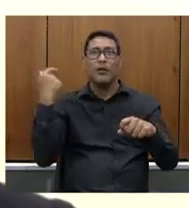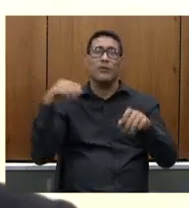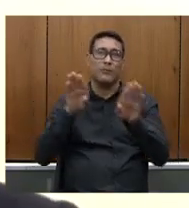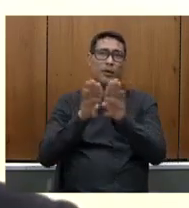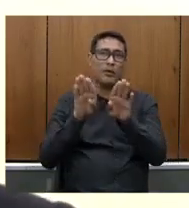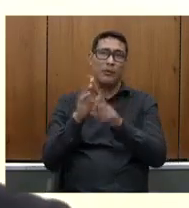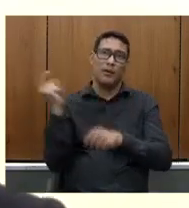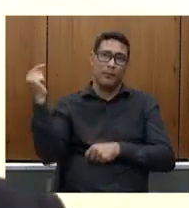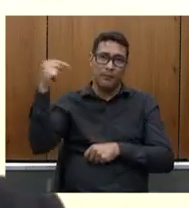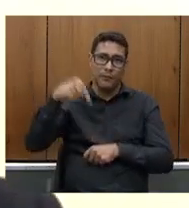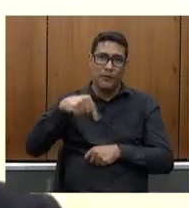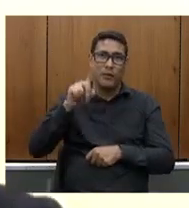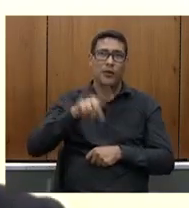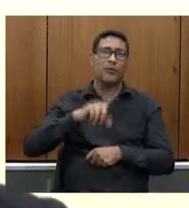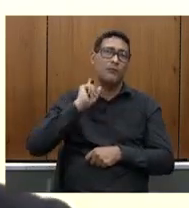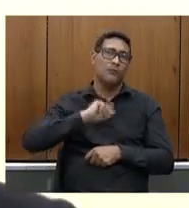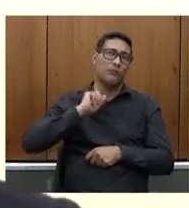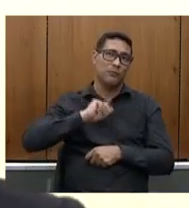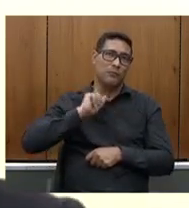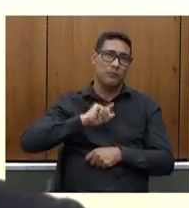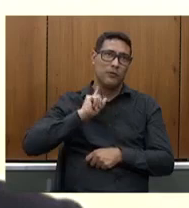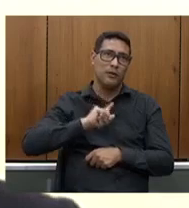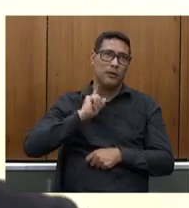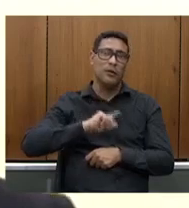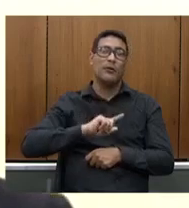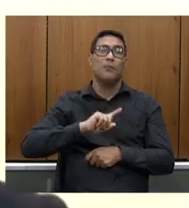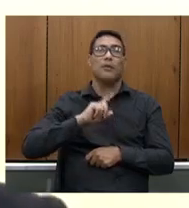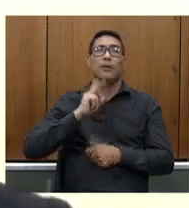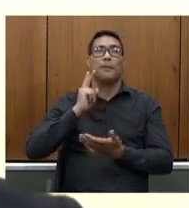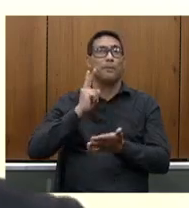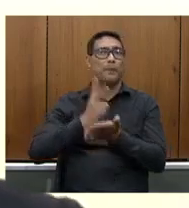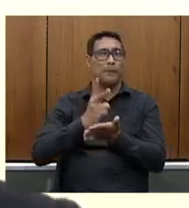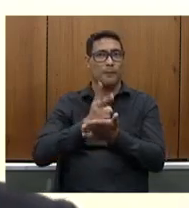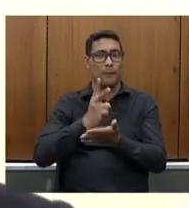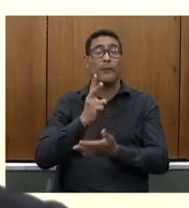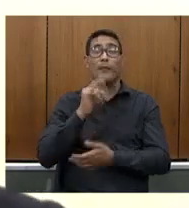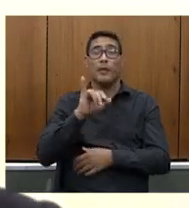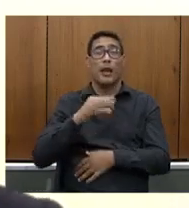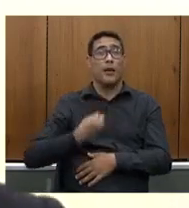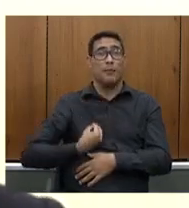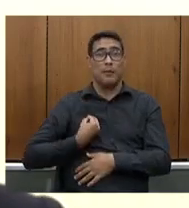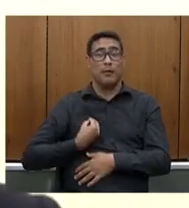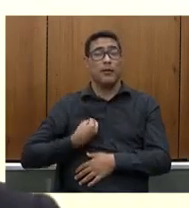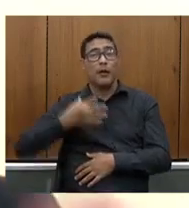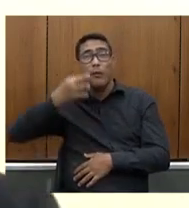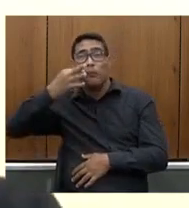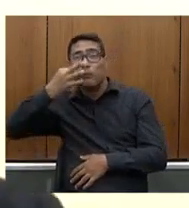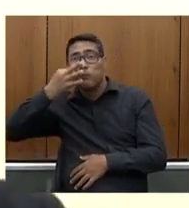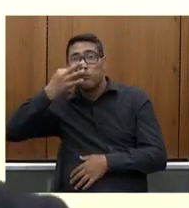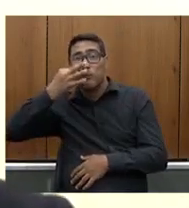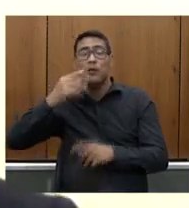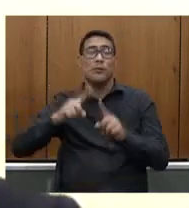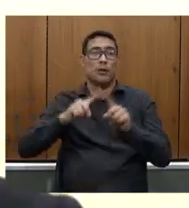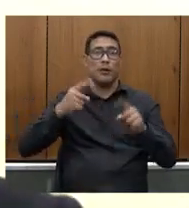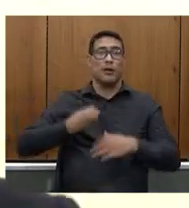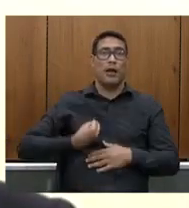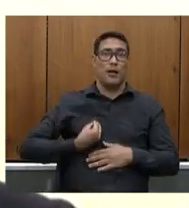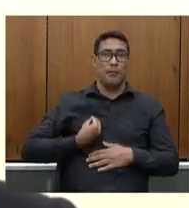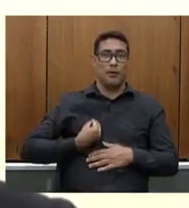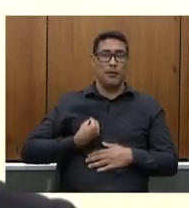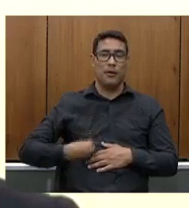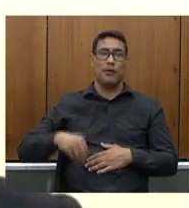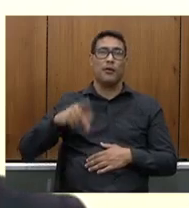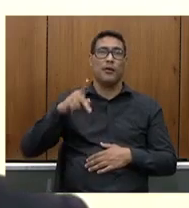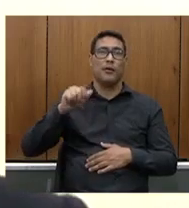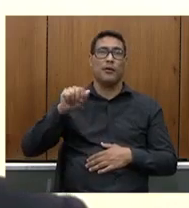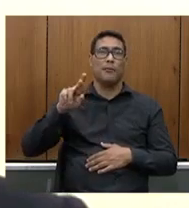compromisso com Minas Gerais com o povo mineiro mesmo sem a presença física mas com a presença parlamentar